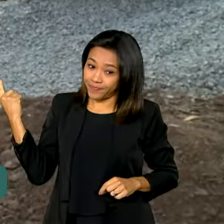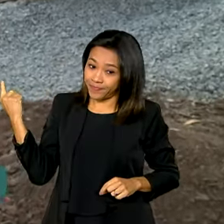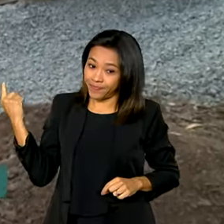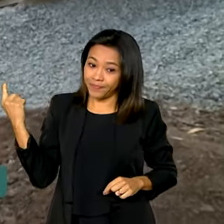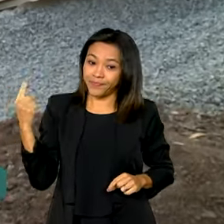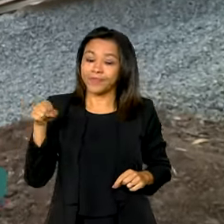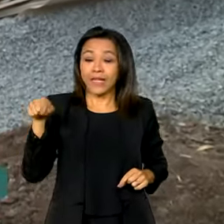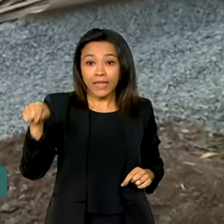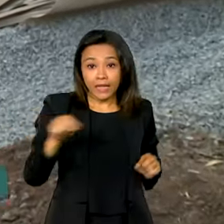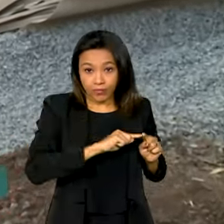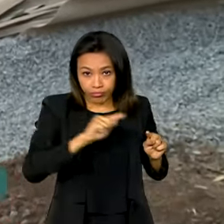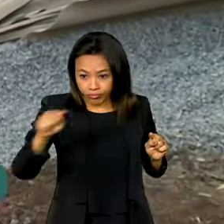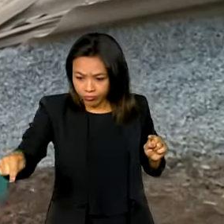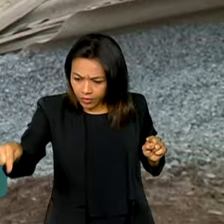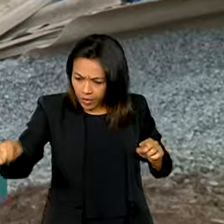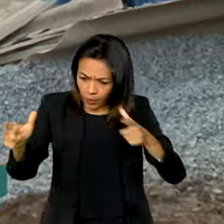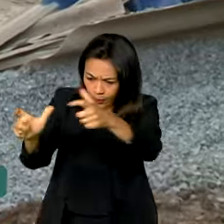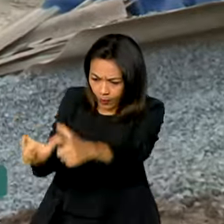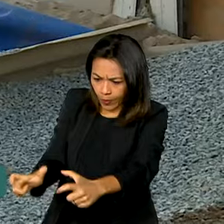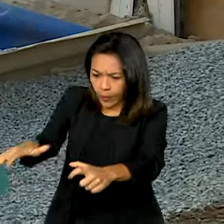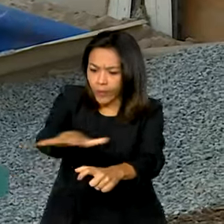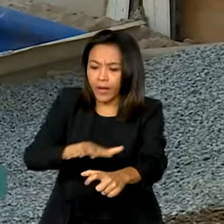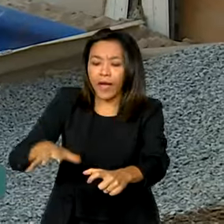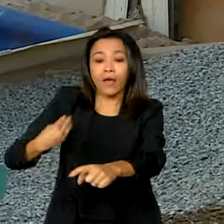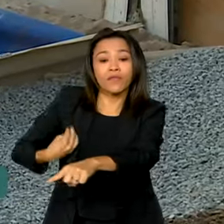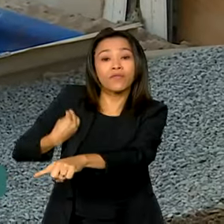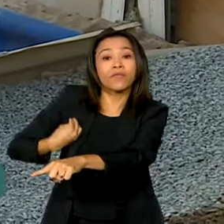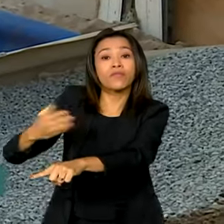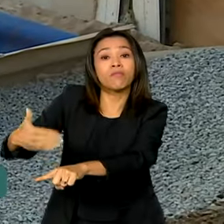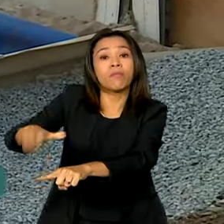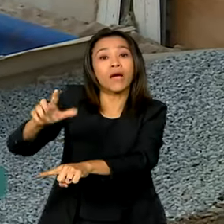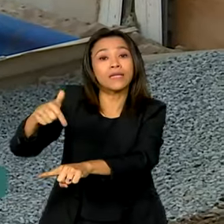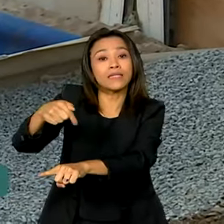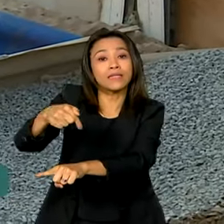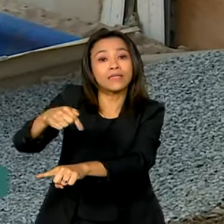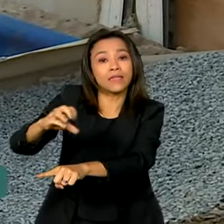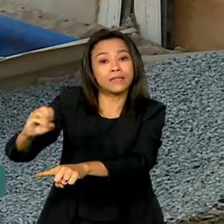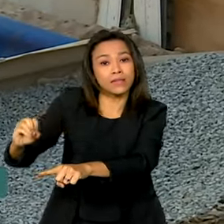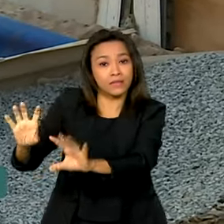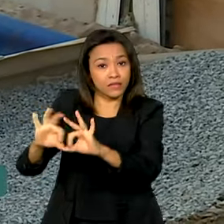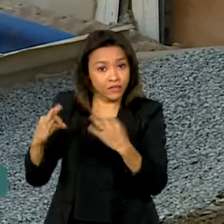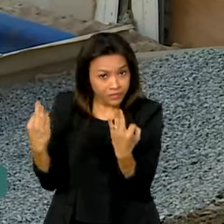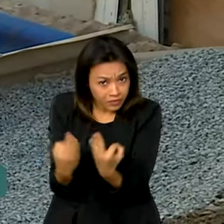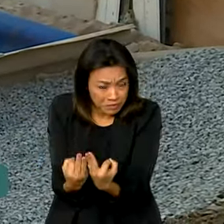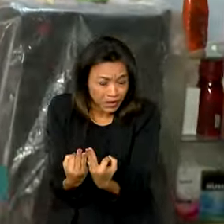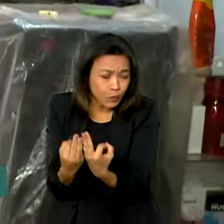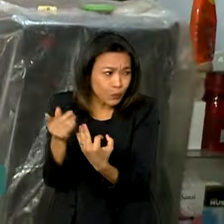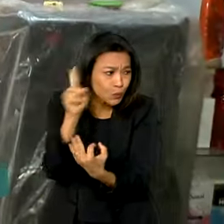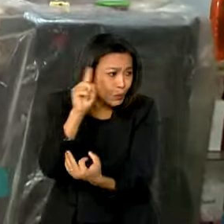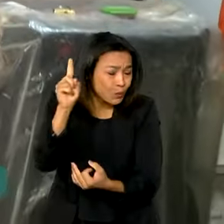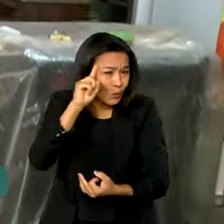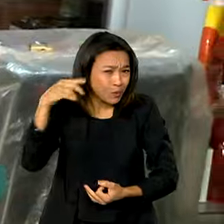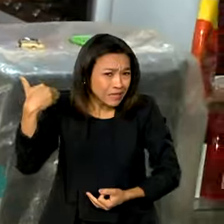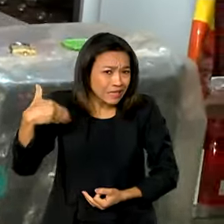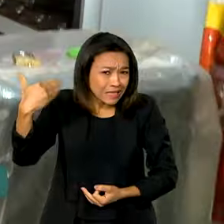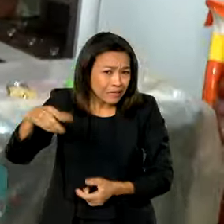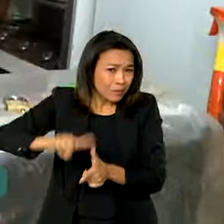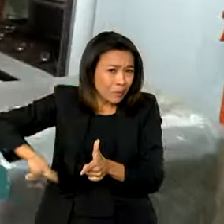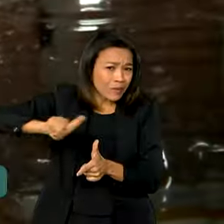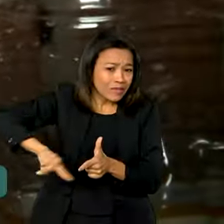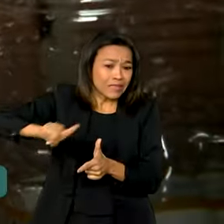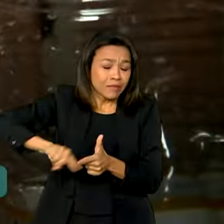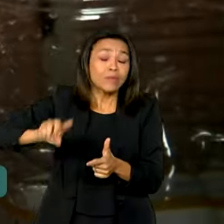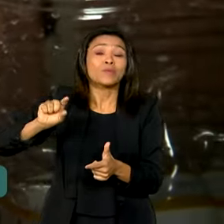No assentamento Dorothy Stang vivem hoje mais de 700 famílias que enfrentam todos os dias problemas